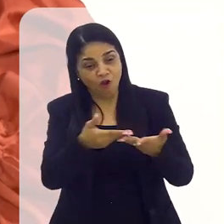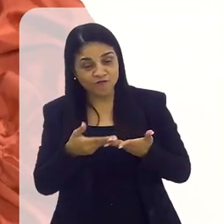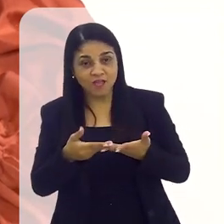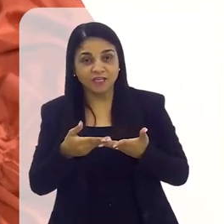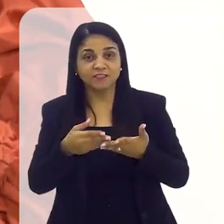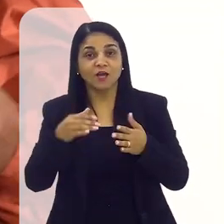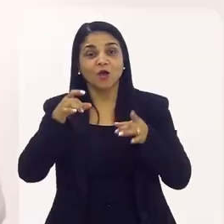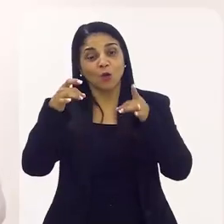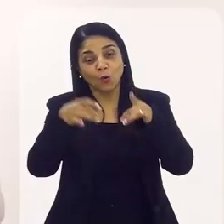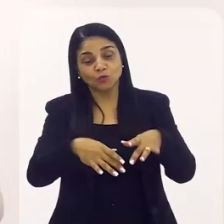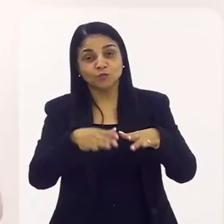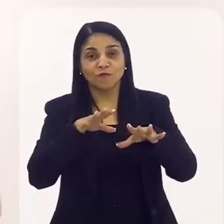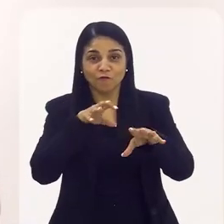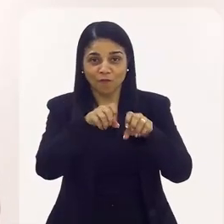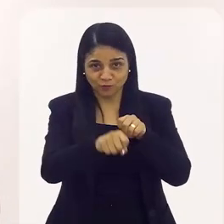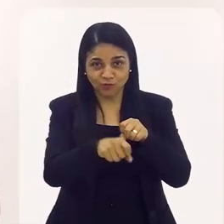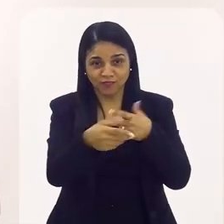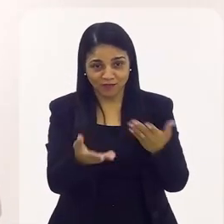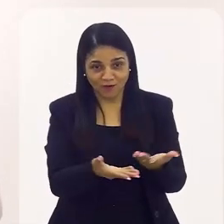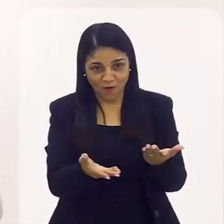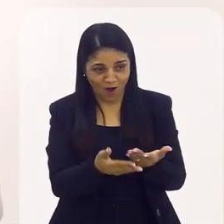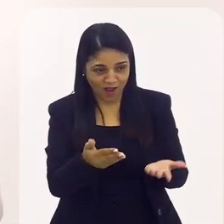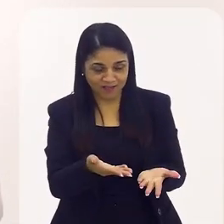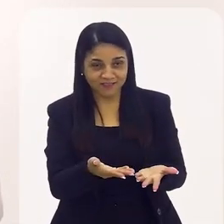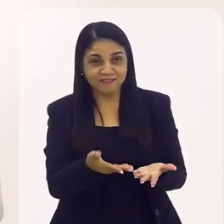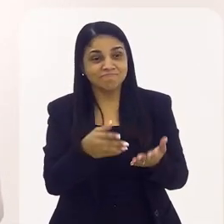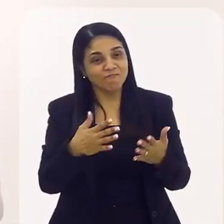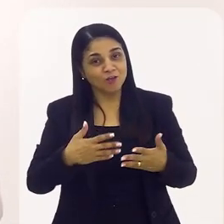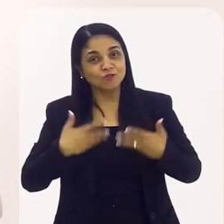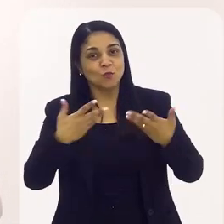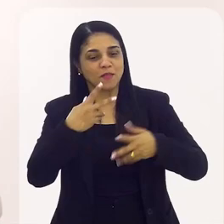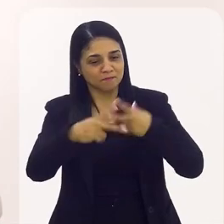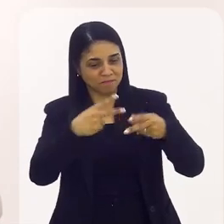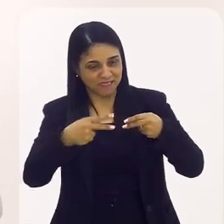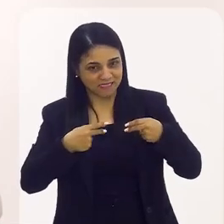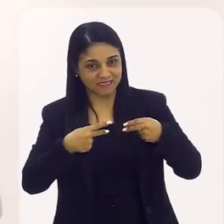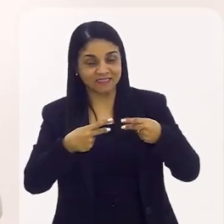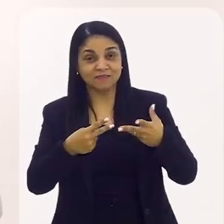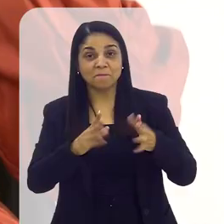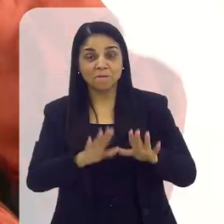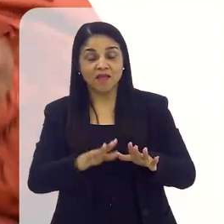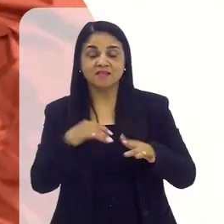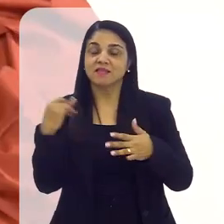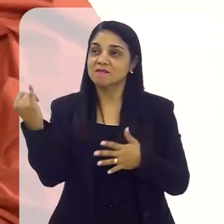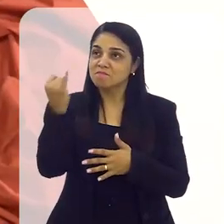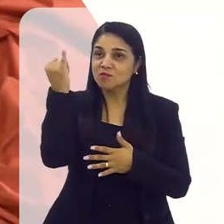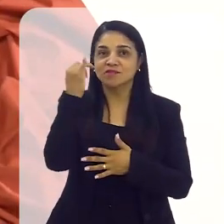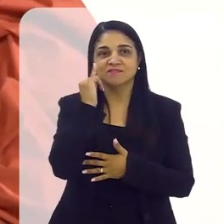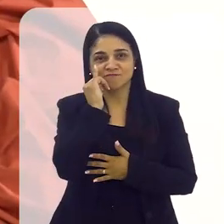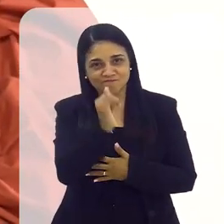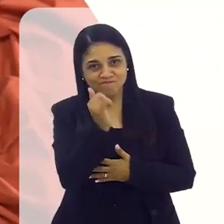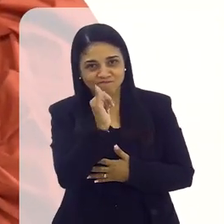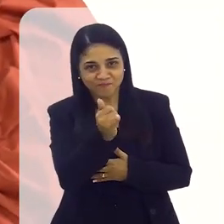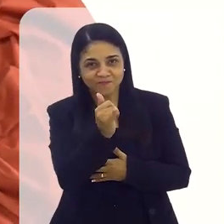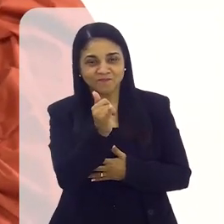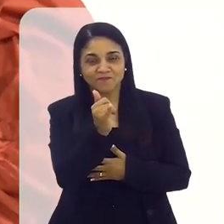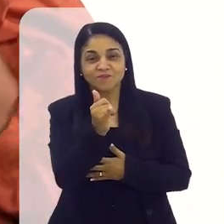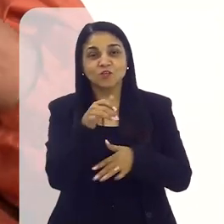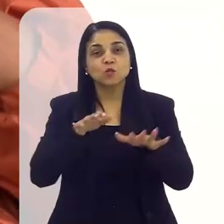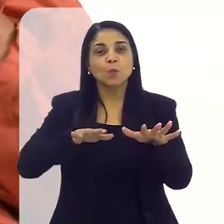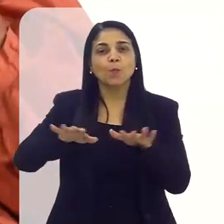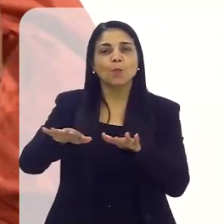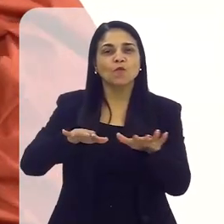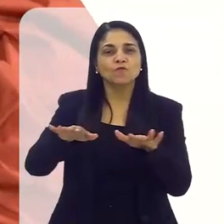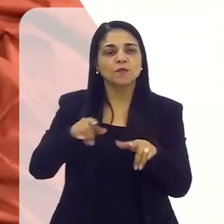para ir na última formatura, porque você ia ser... A gente preparou uma surpresa para você. E eu vou te falar da importância desse